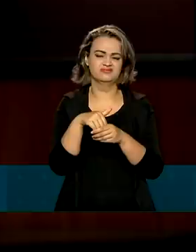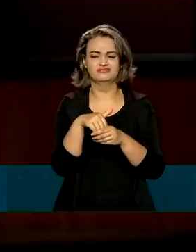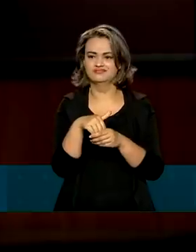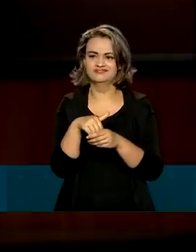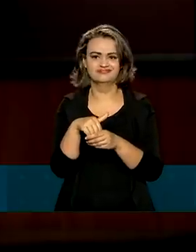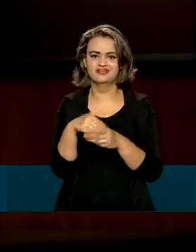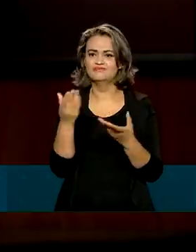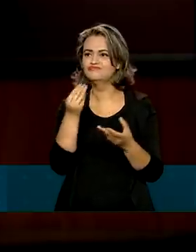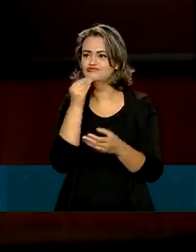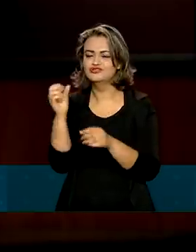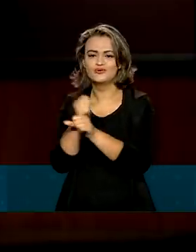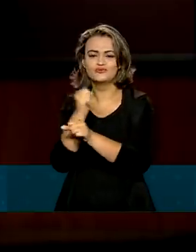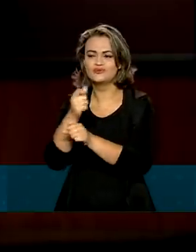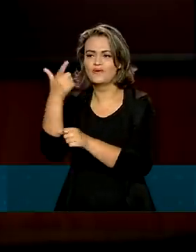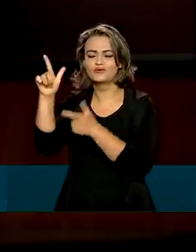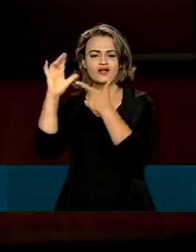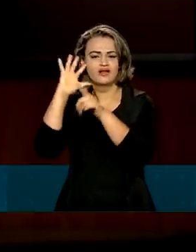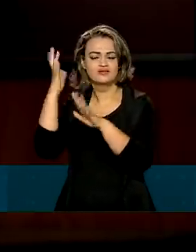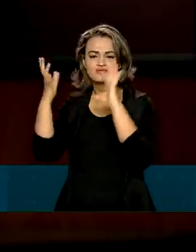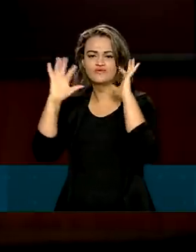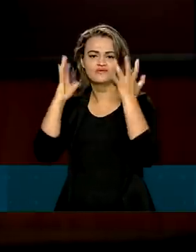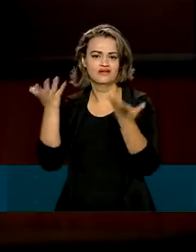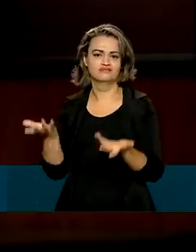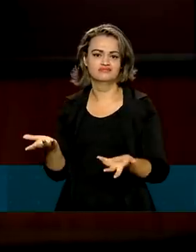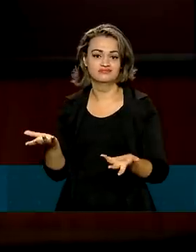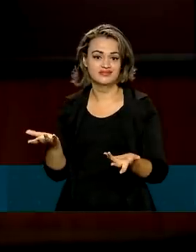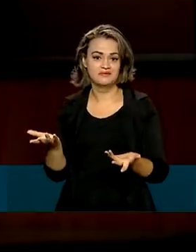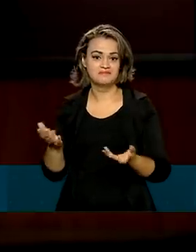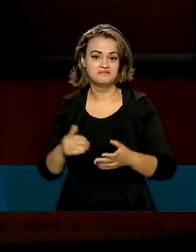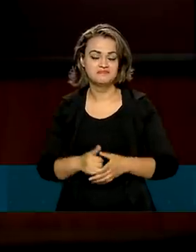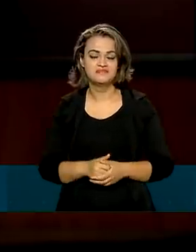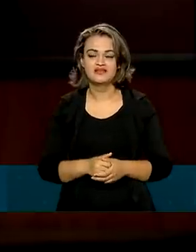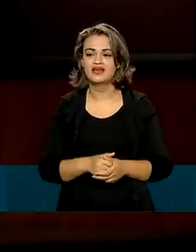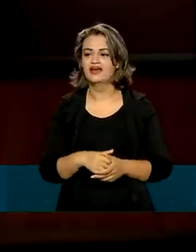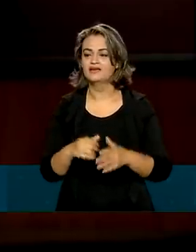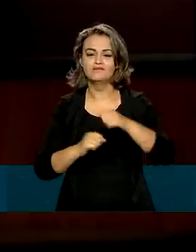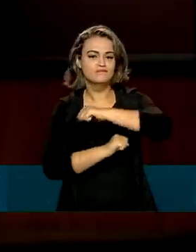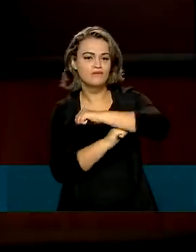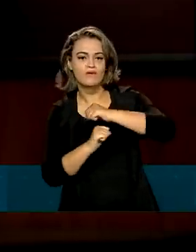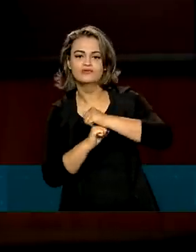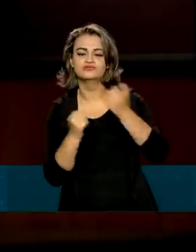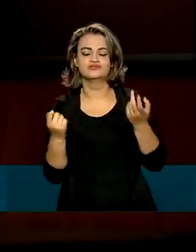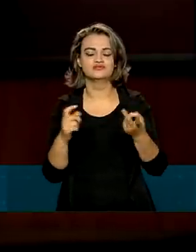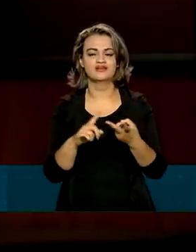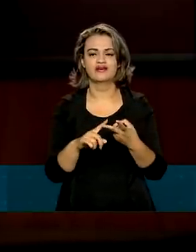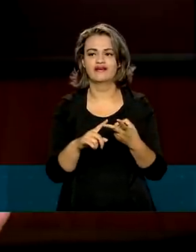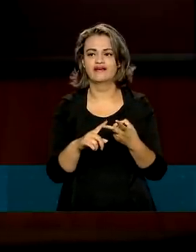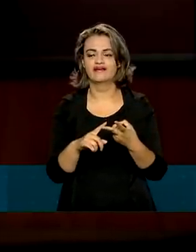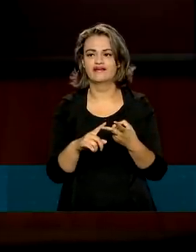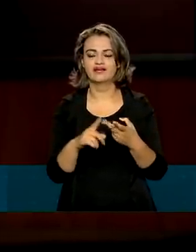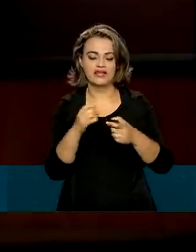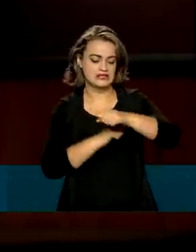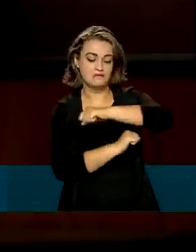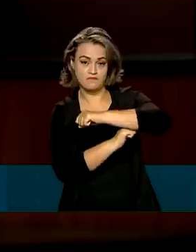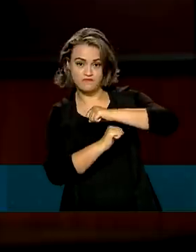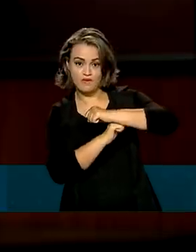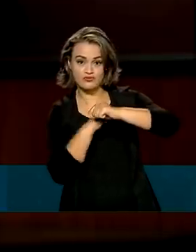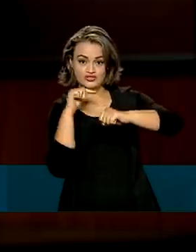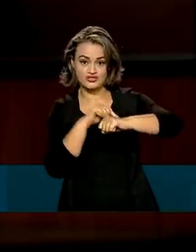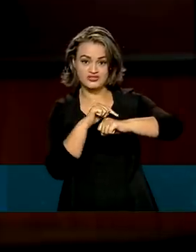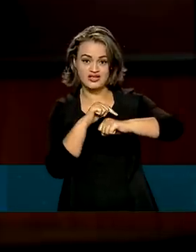malha rodoviária do Brasil, com esse dinheiro nas mãos do Tarcísio, como concluir pontes. Quando você fala em ponte, você